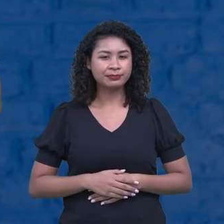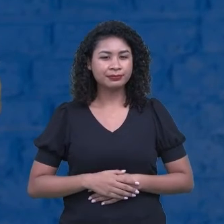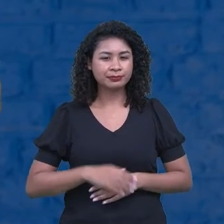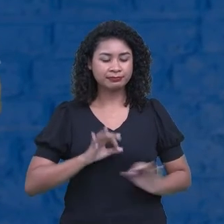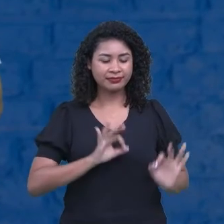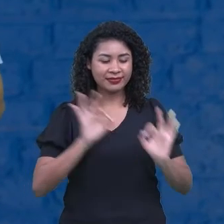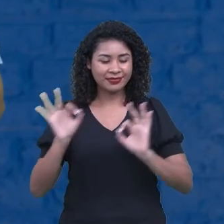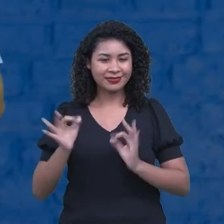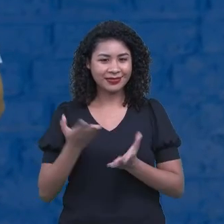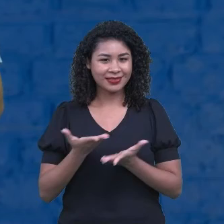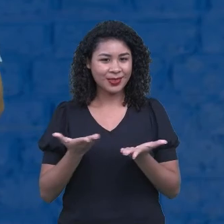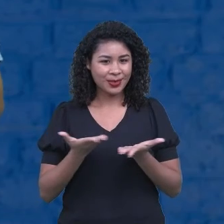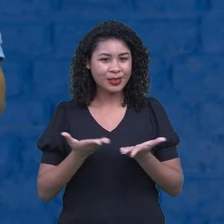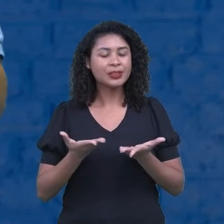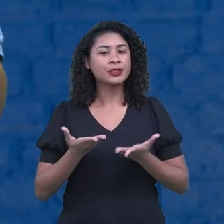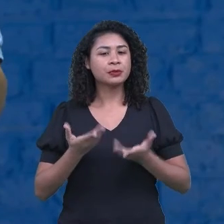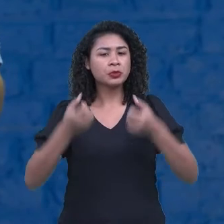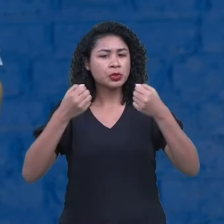Desse processo.